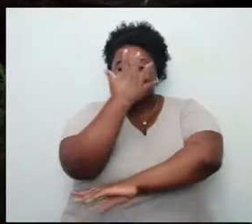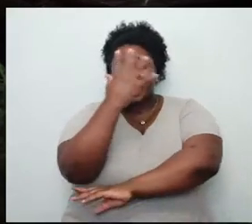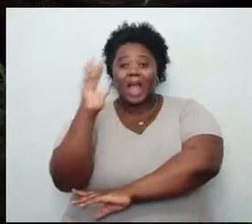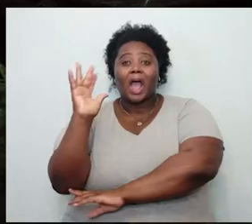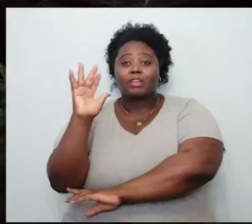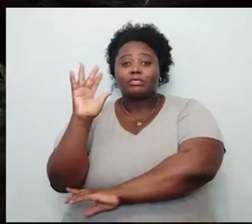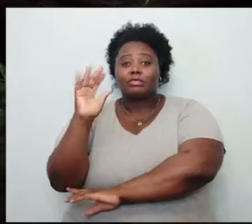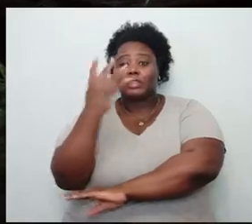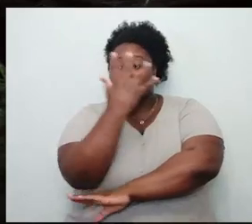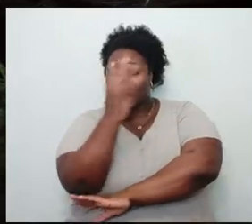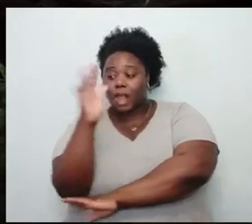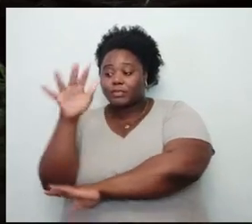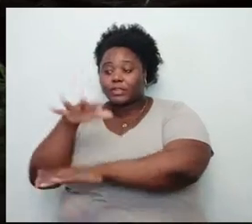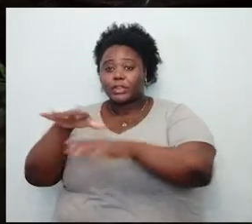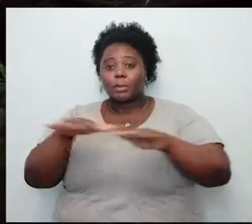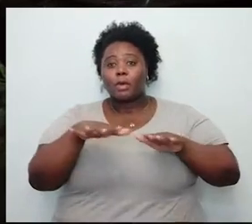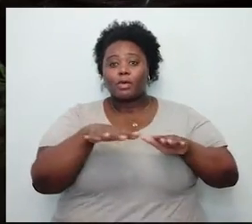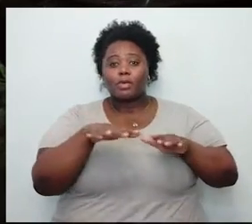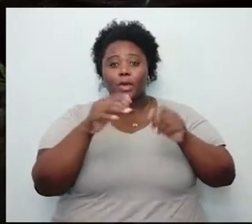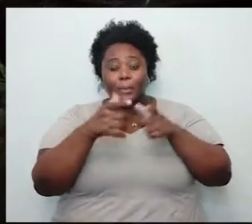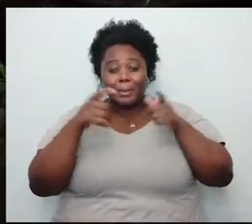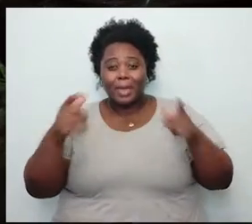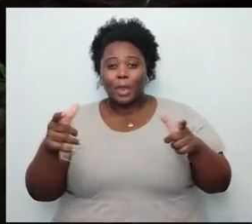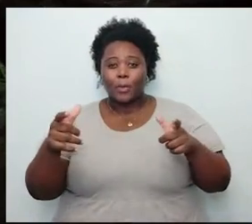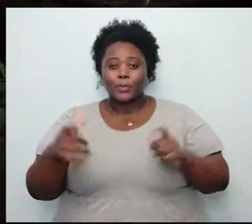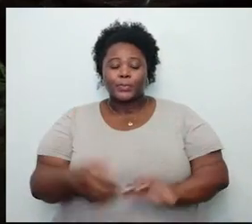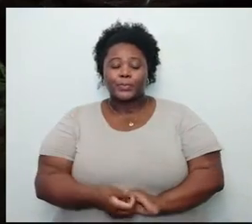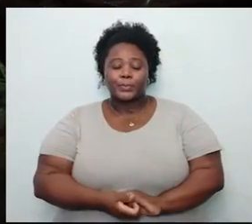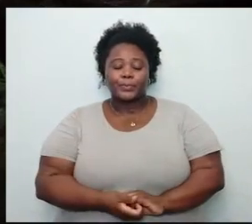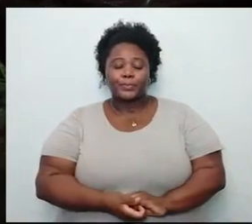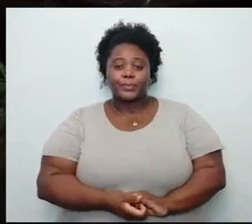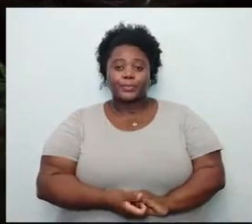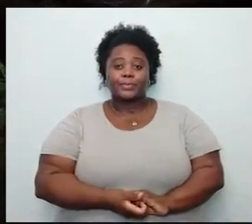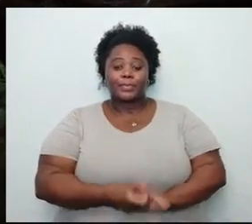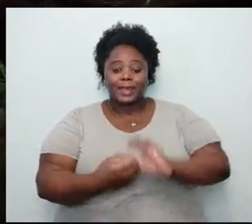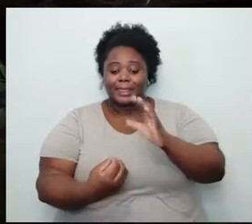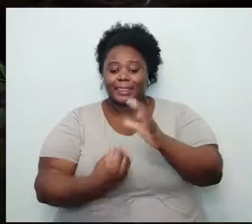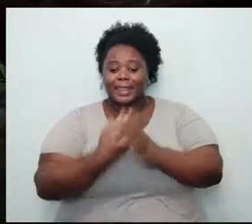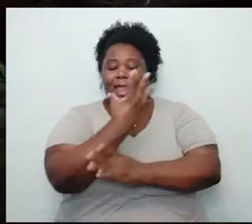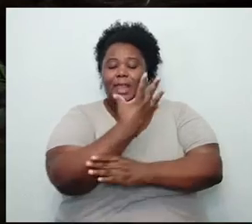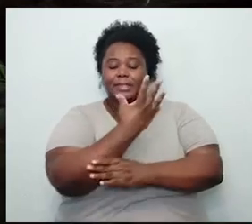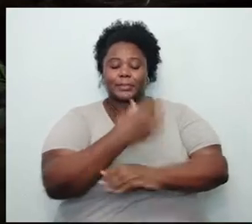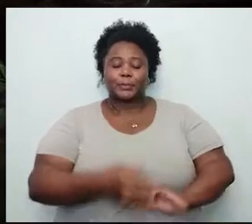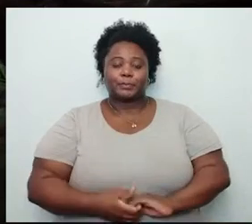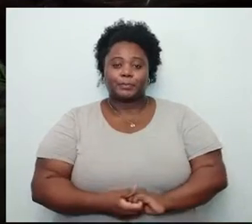nômade maior da criação.